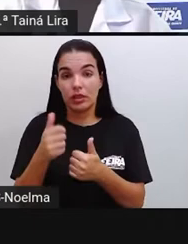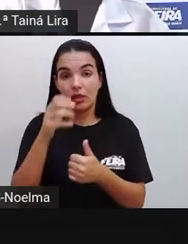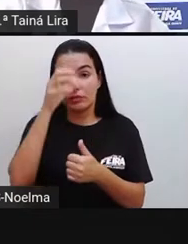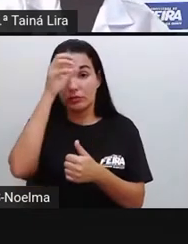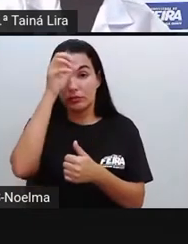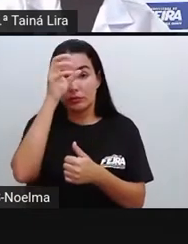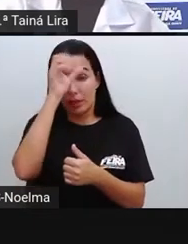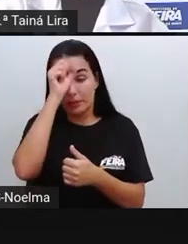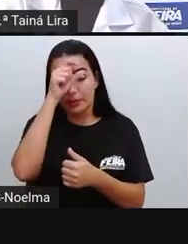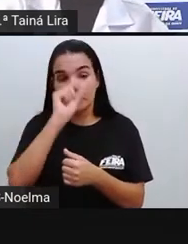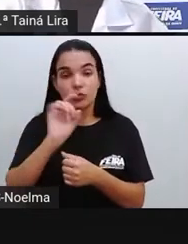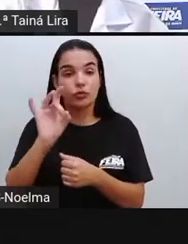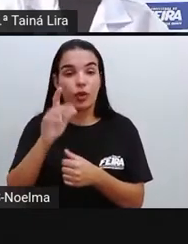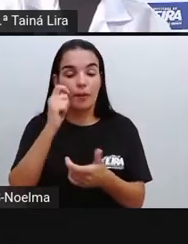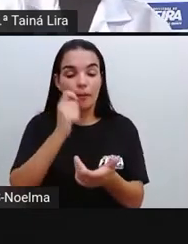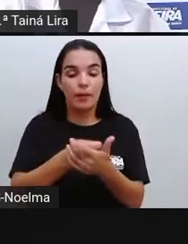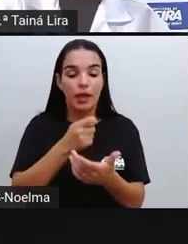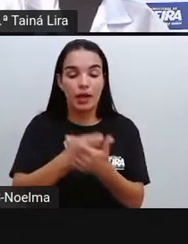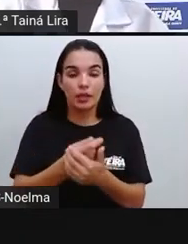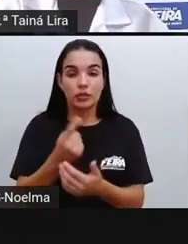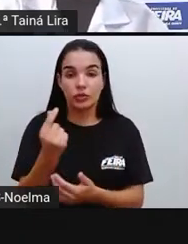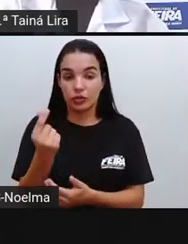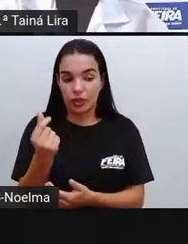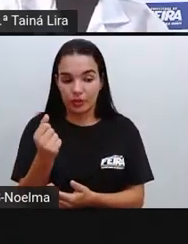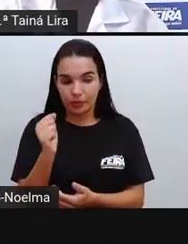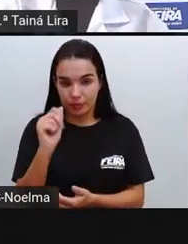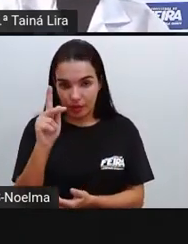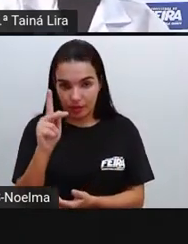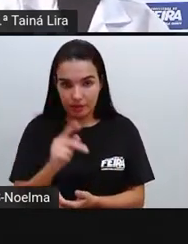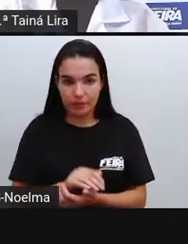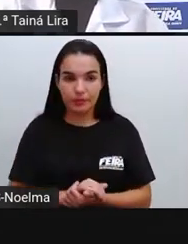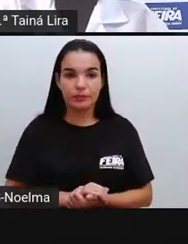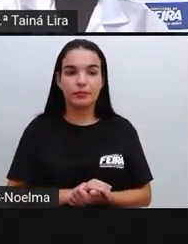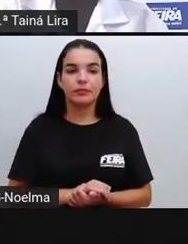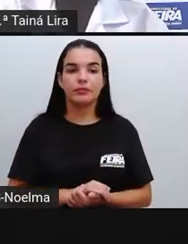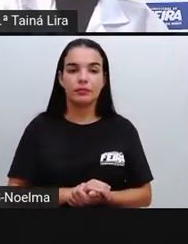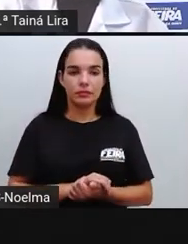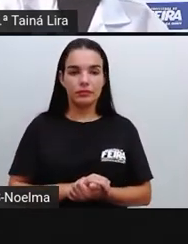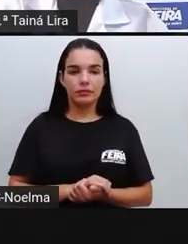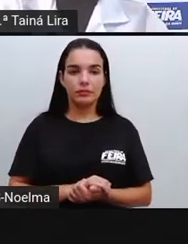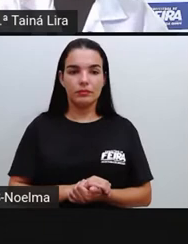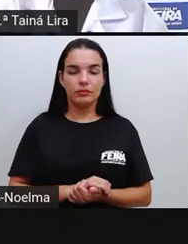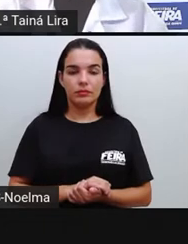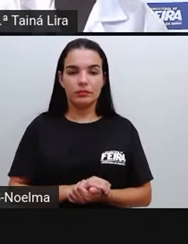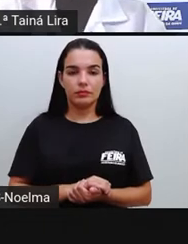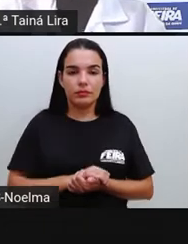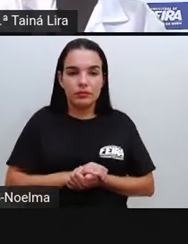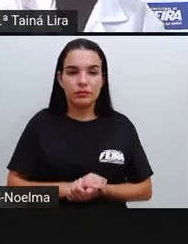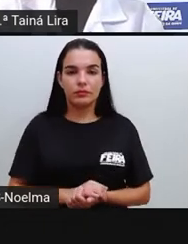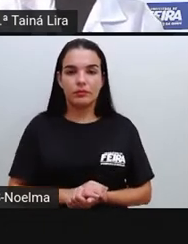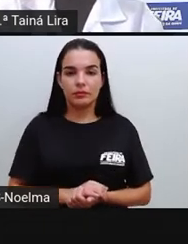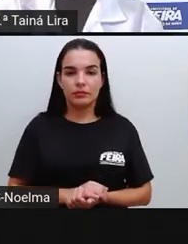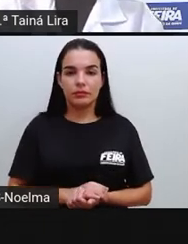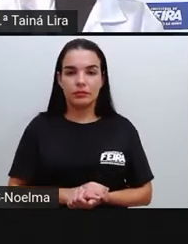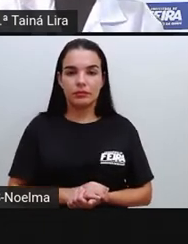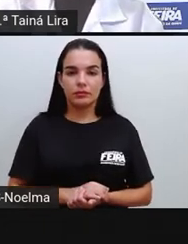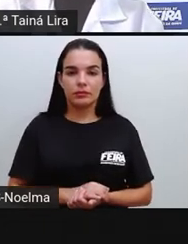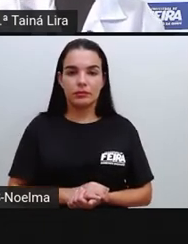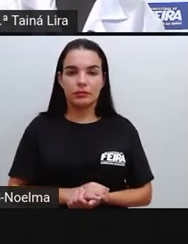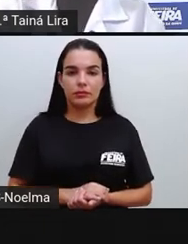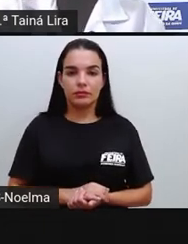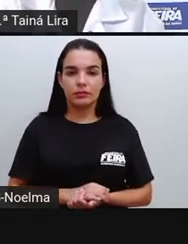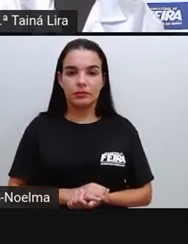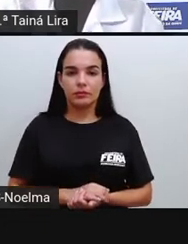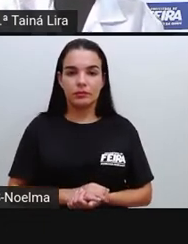pagamento feito em dinheiro, e a pró trouxe aqui as notas e moedas